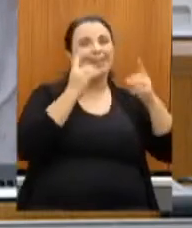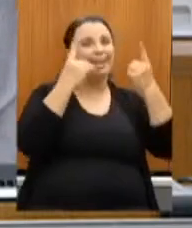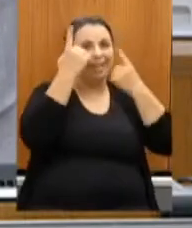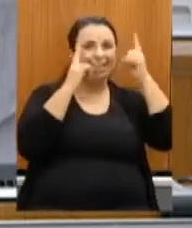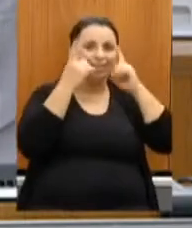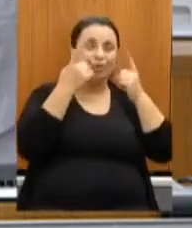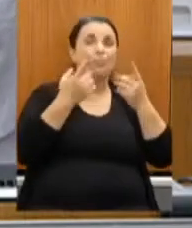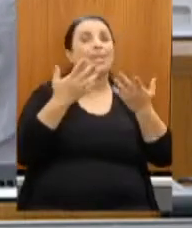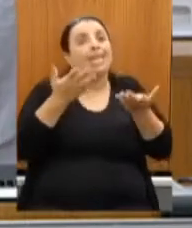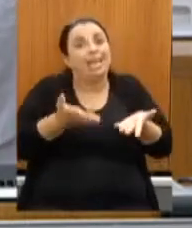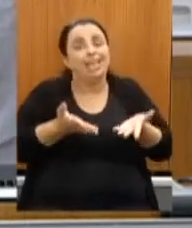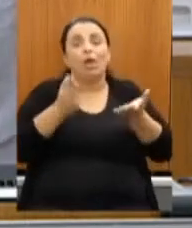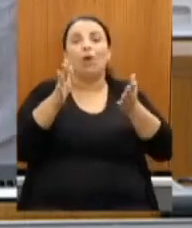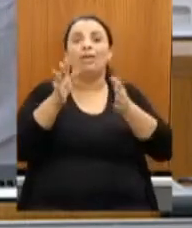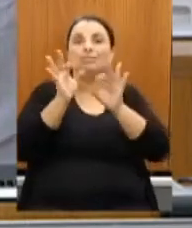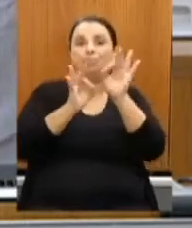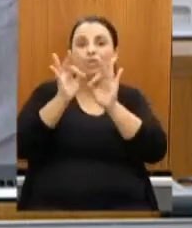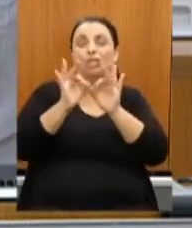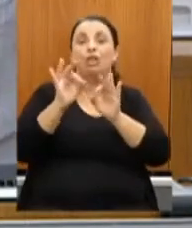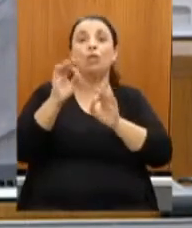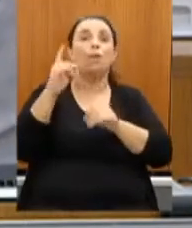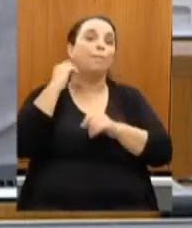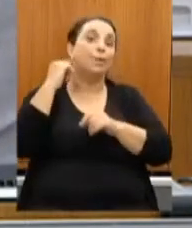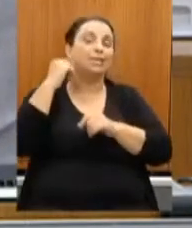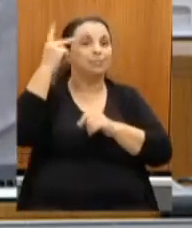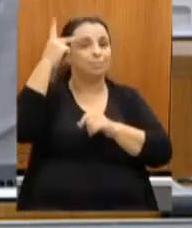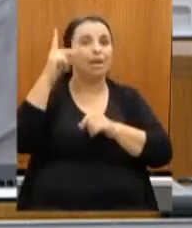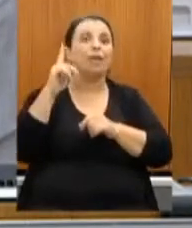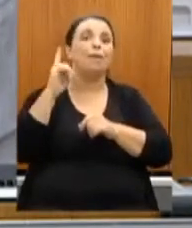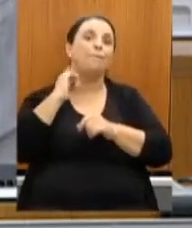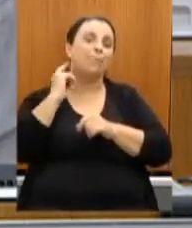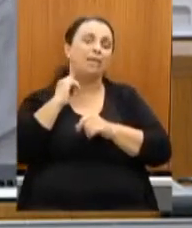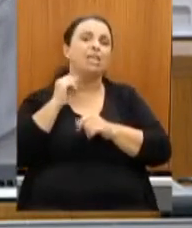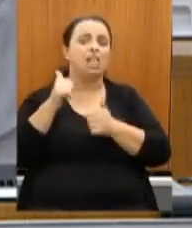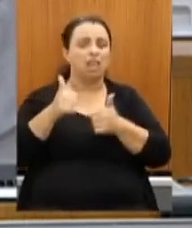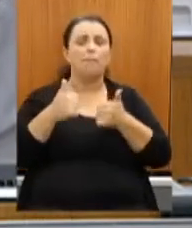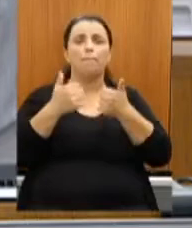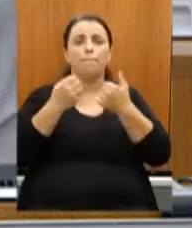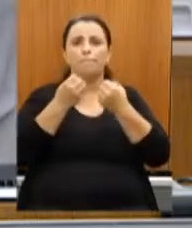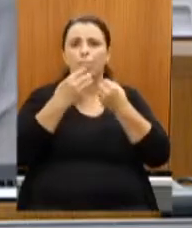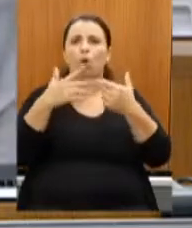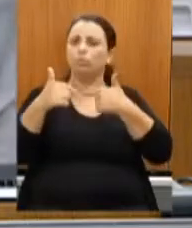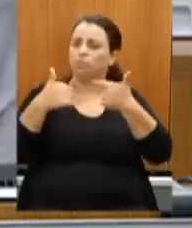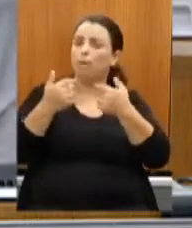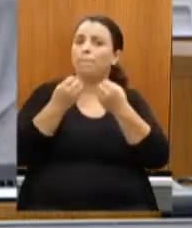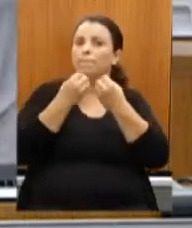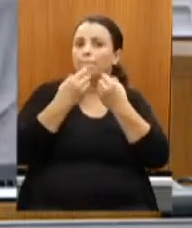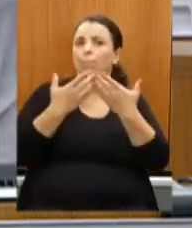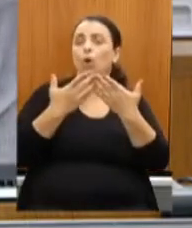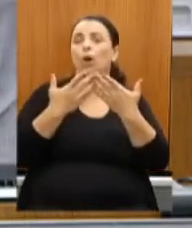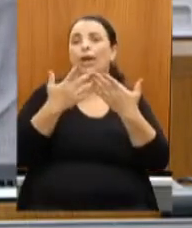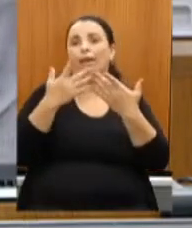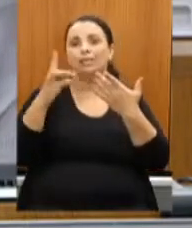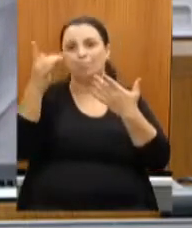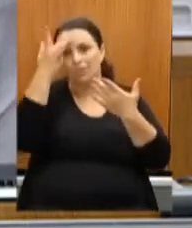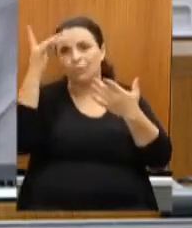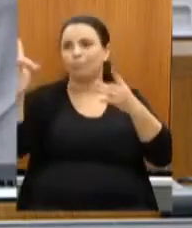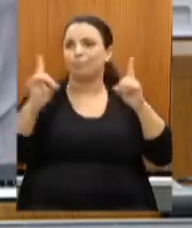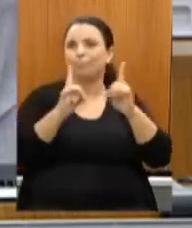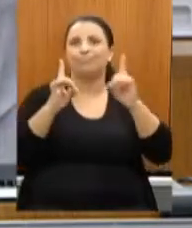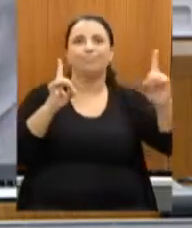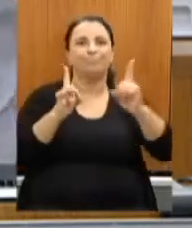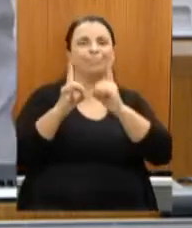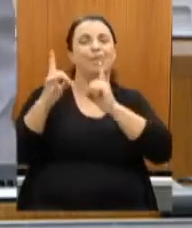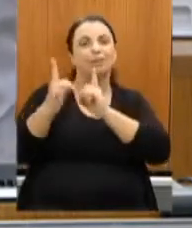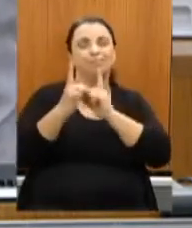proximidade no dia 2 de dezembro nós inauguramos o que seria uma campanha do minas para minas